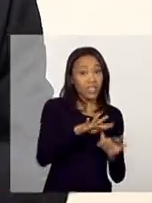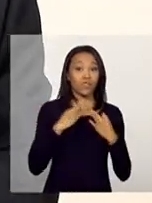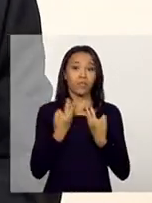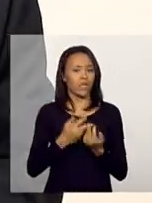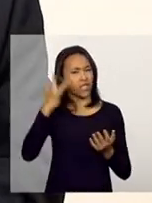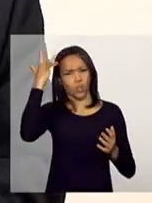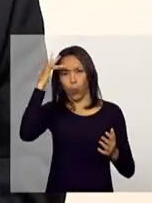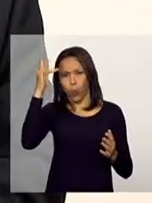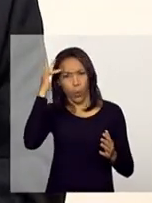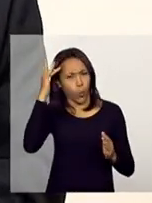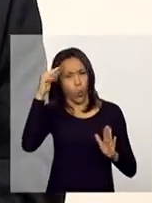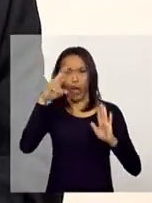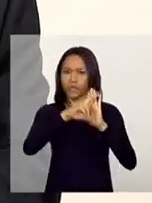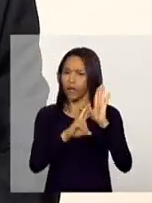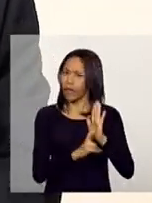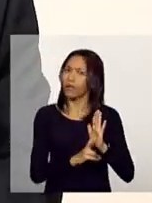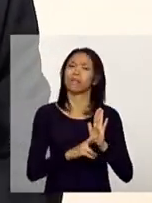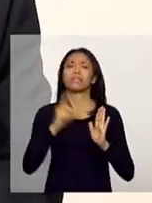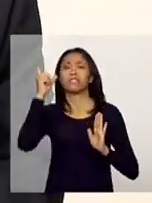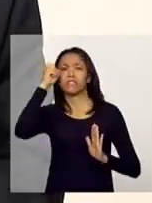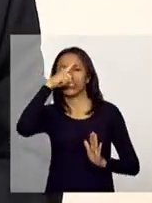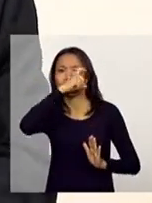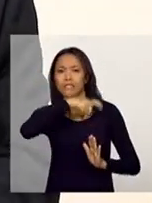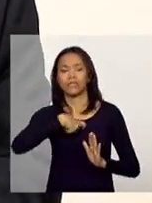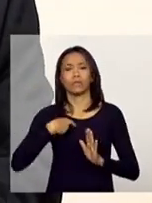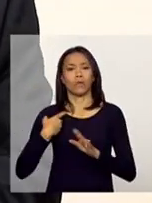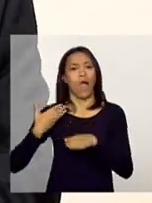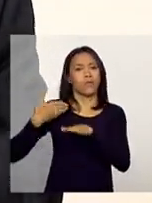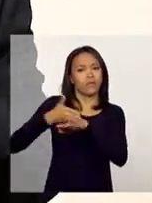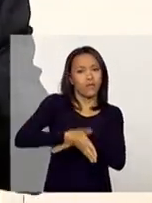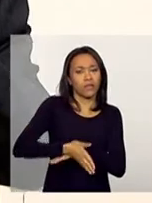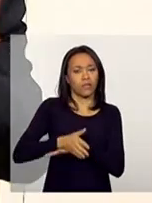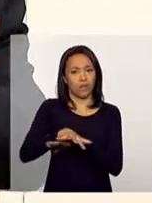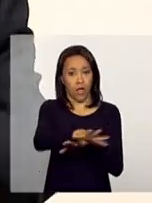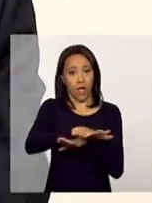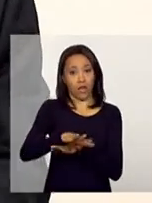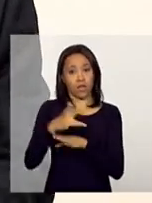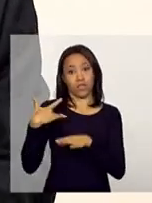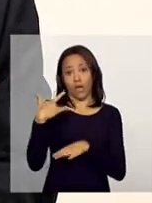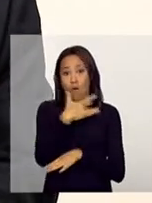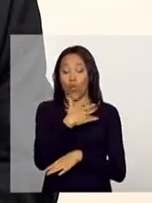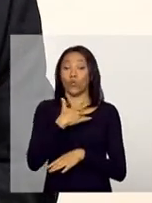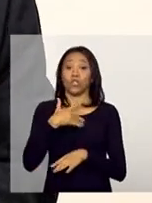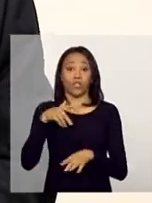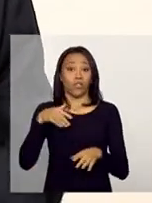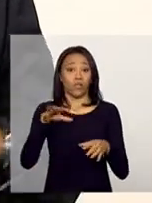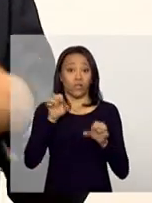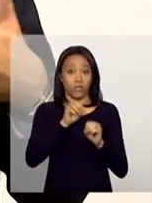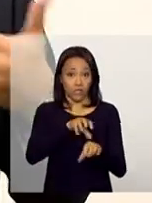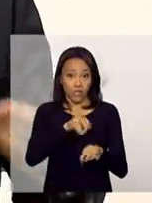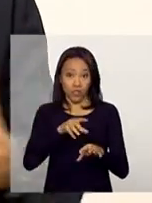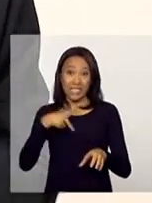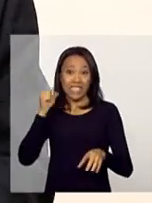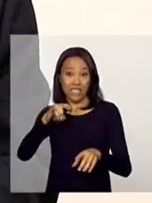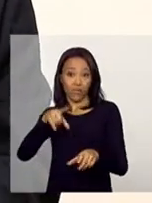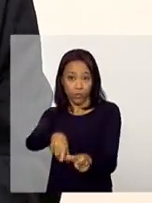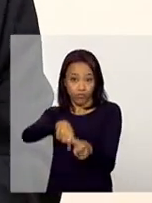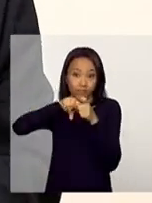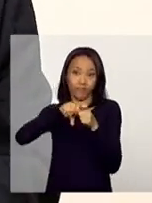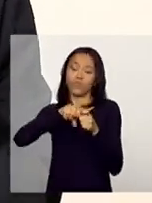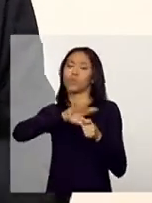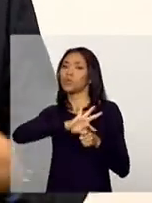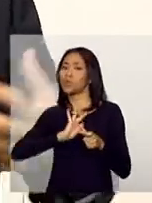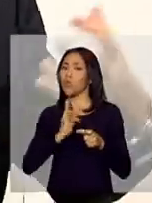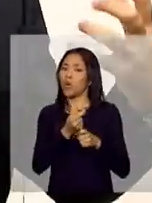bastante as condicionalidades, né, com dificuldades do acesso ao serviço de educação e saúde, chegando na fase de suspensão, toda a orientação é para